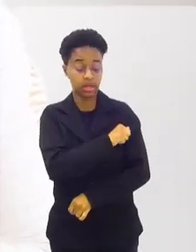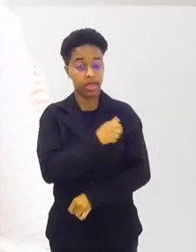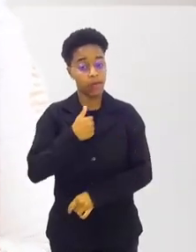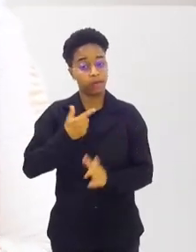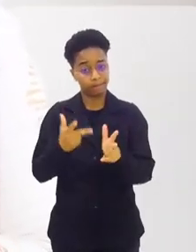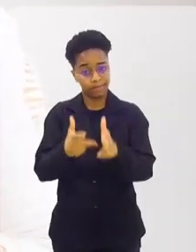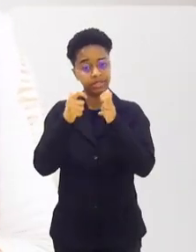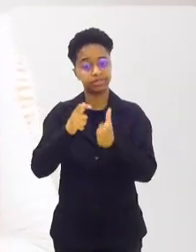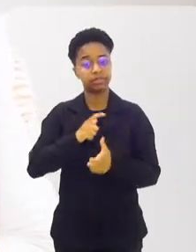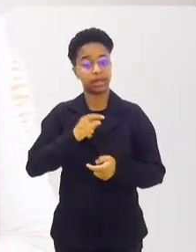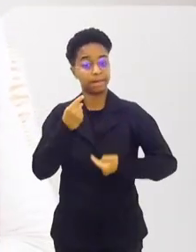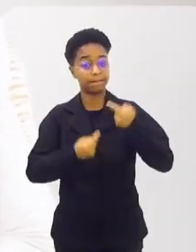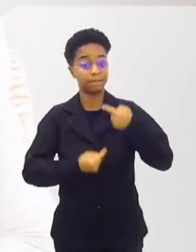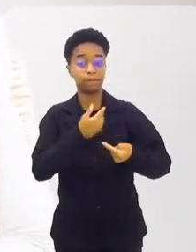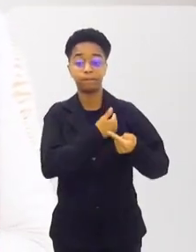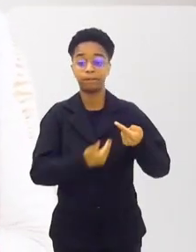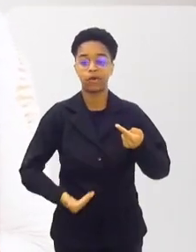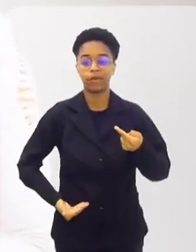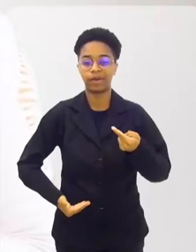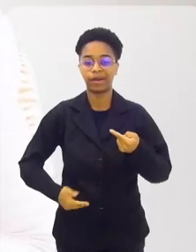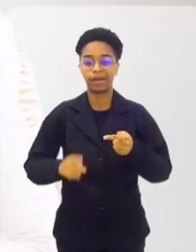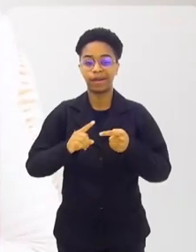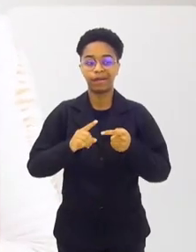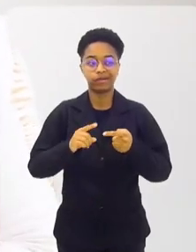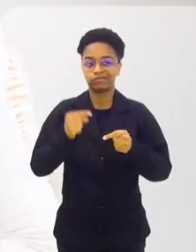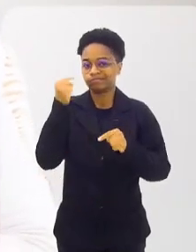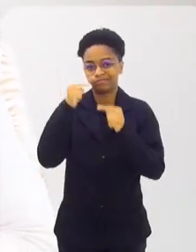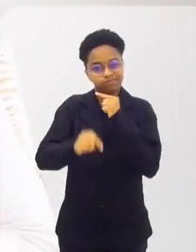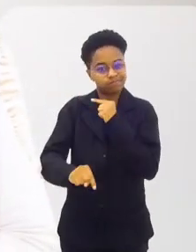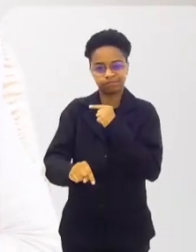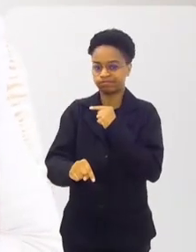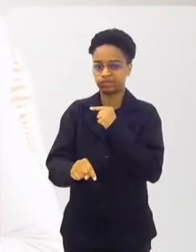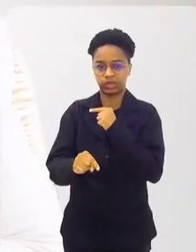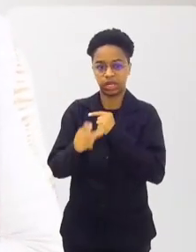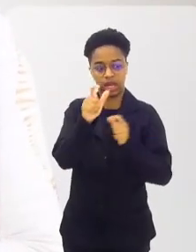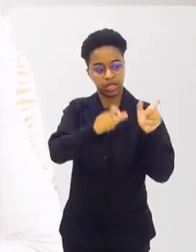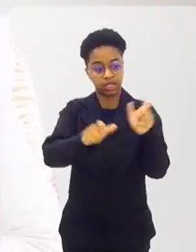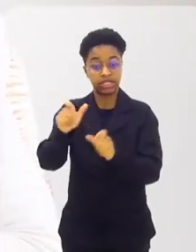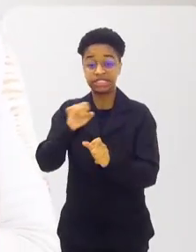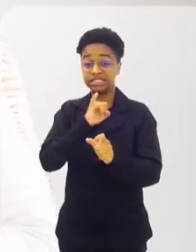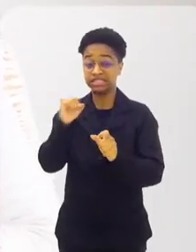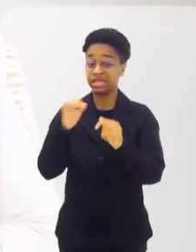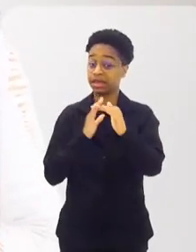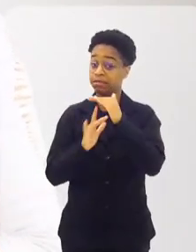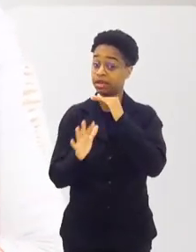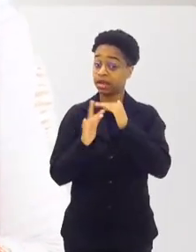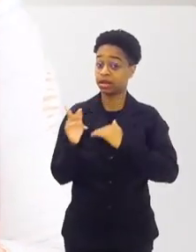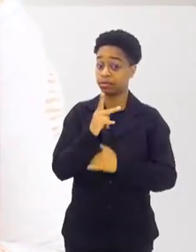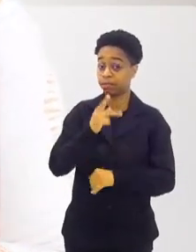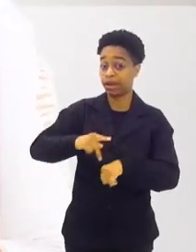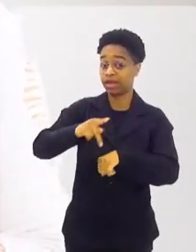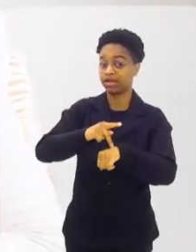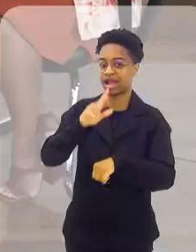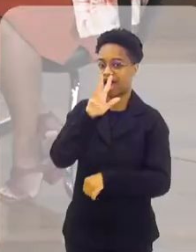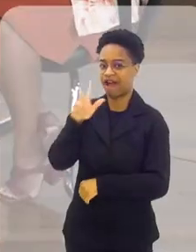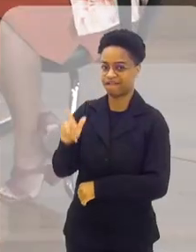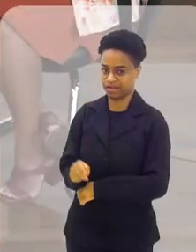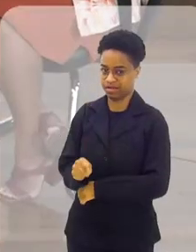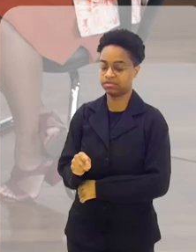também vejo que há políticas públicas pouco adequadas para aqueles que chegam de países